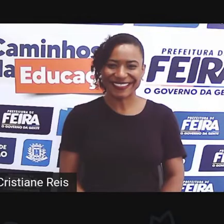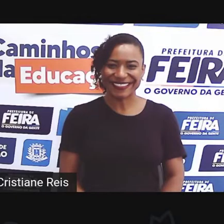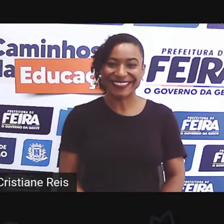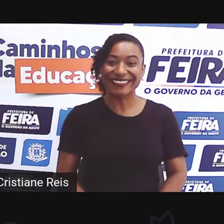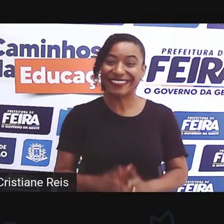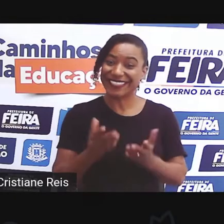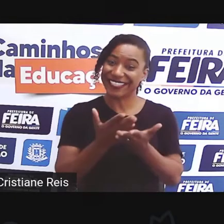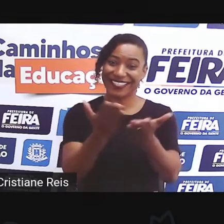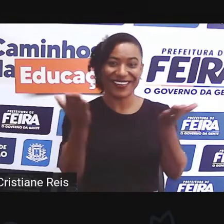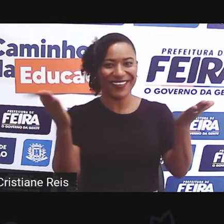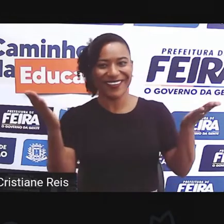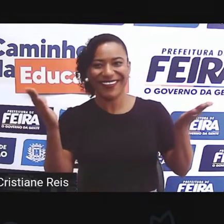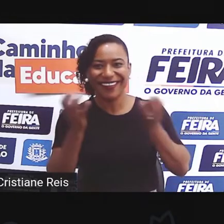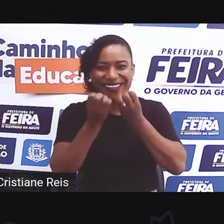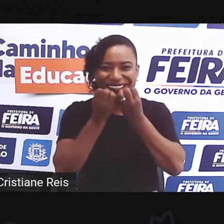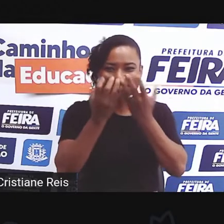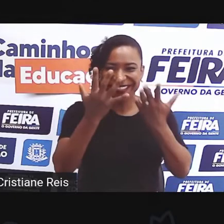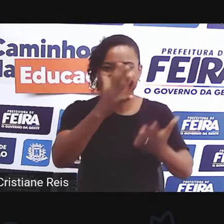Olá, meninada!